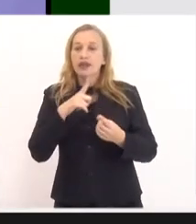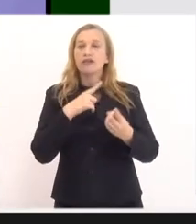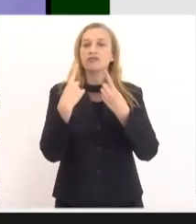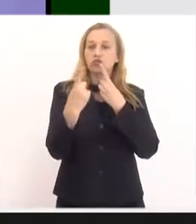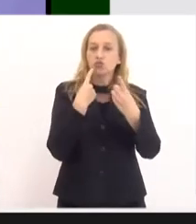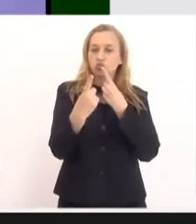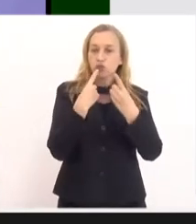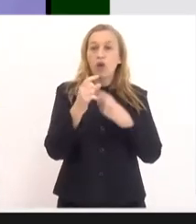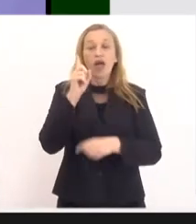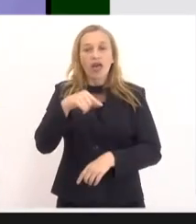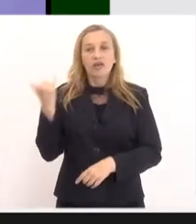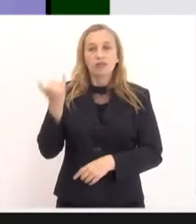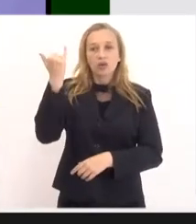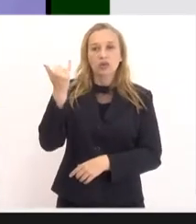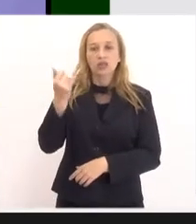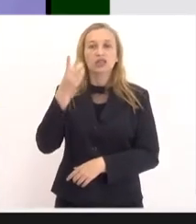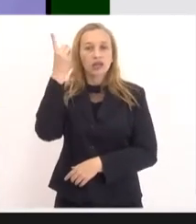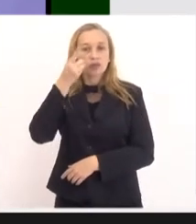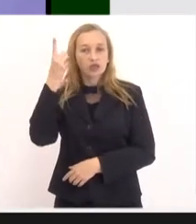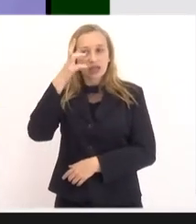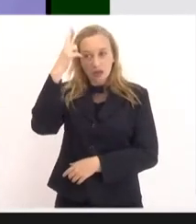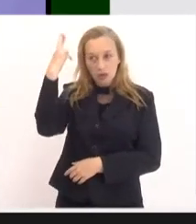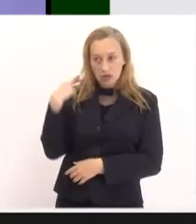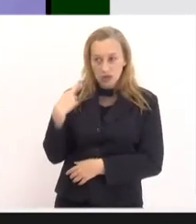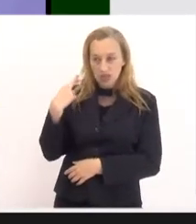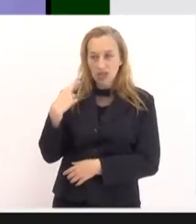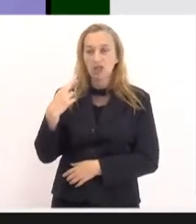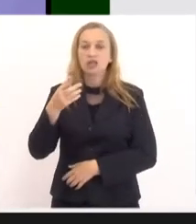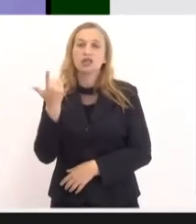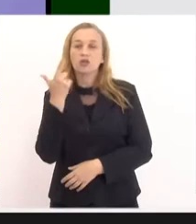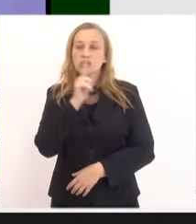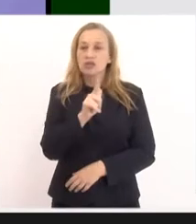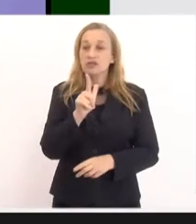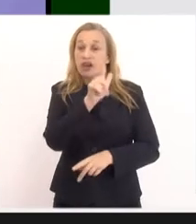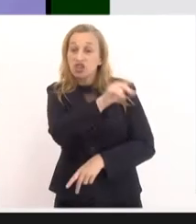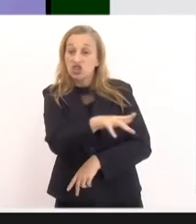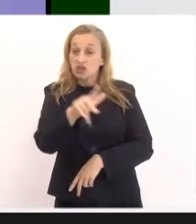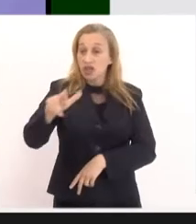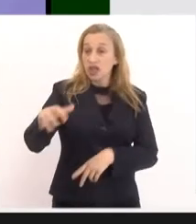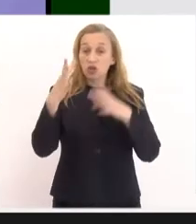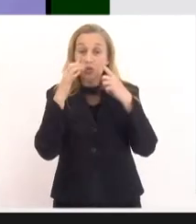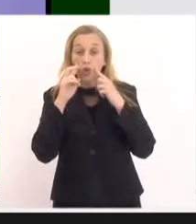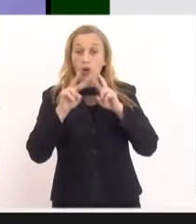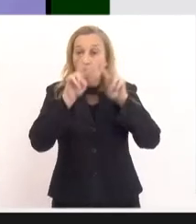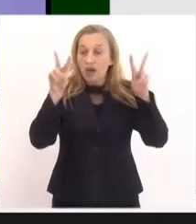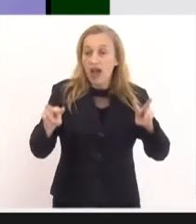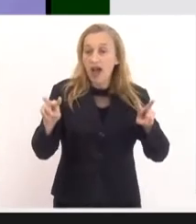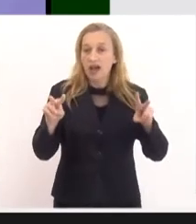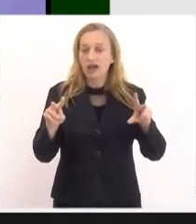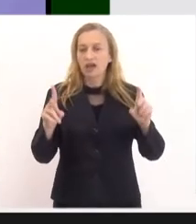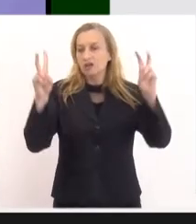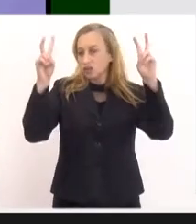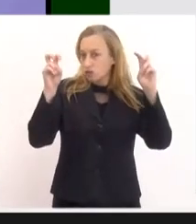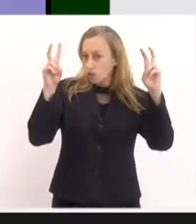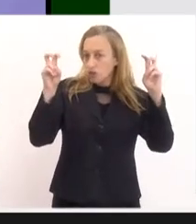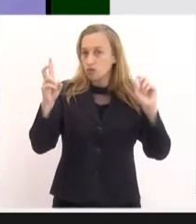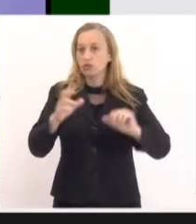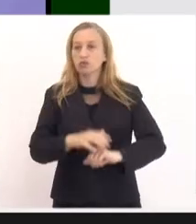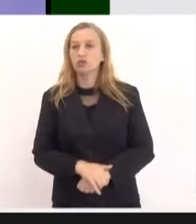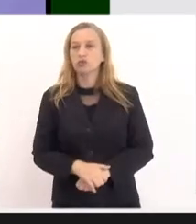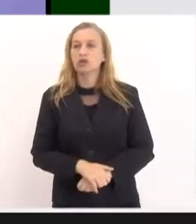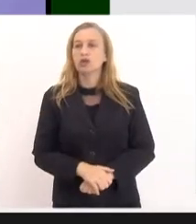então, a deputada Rosane ter conseguido, Esse espaço pra gente ver os diferentes olhares em relação a isso e que